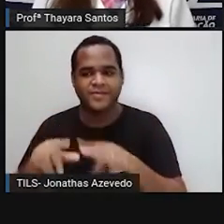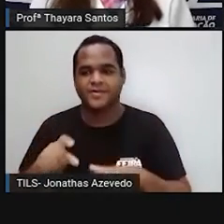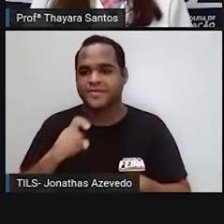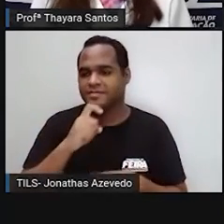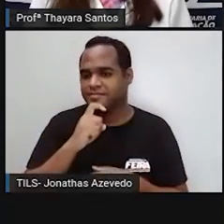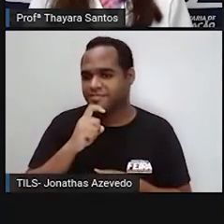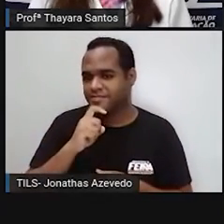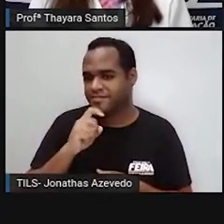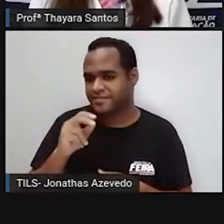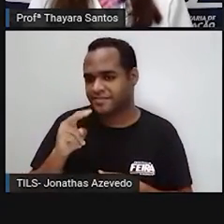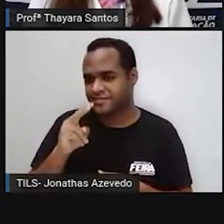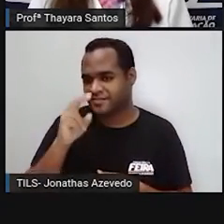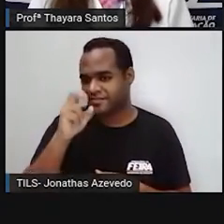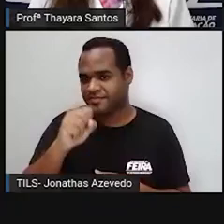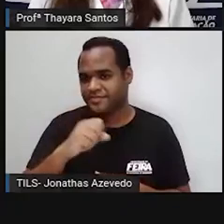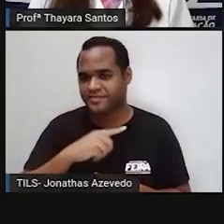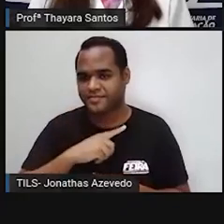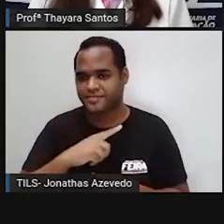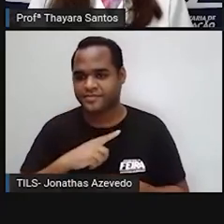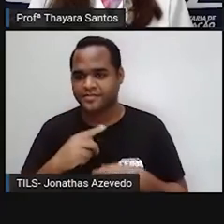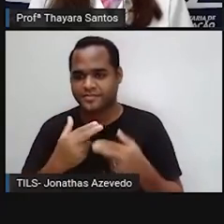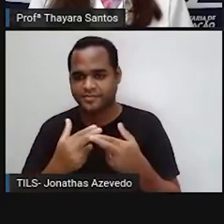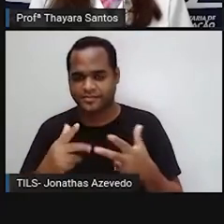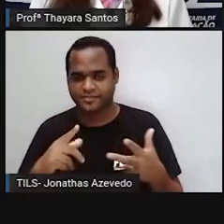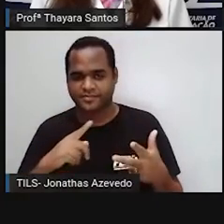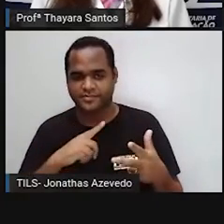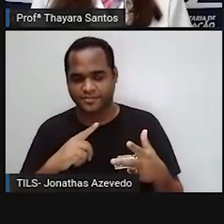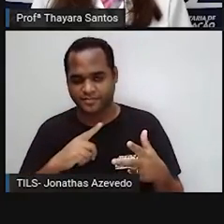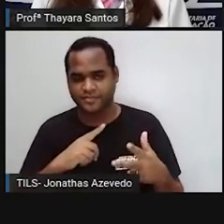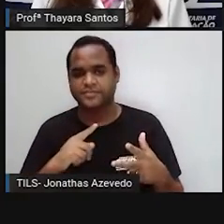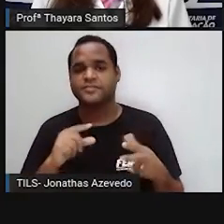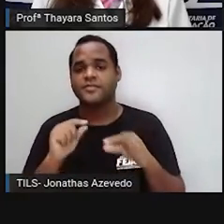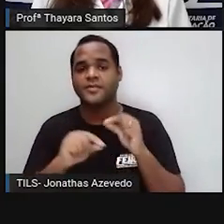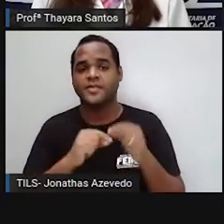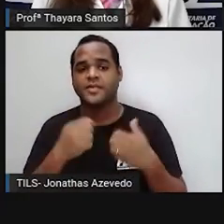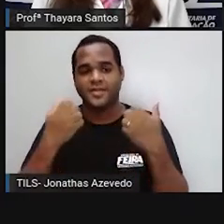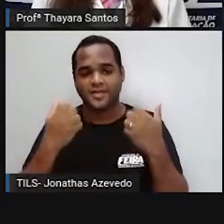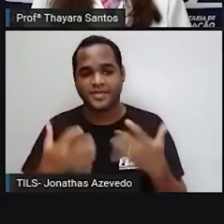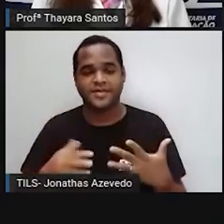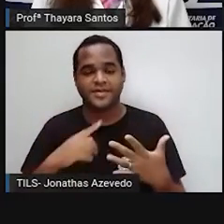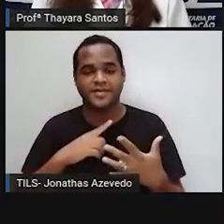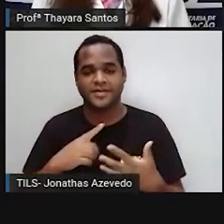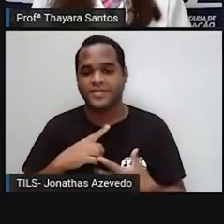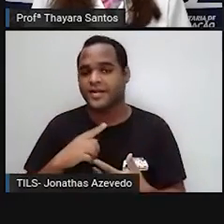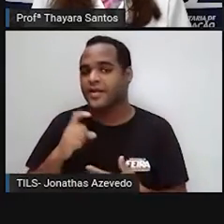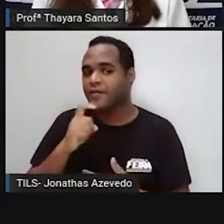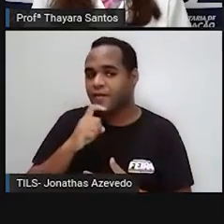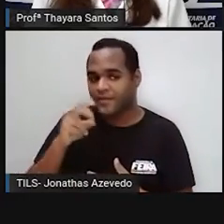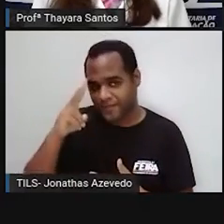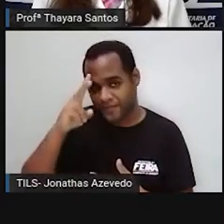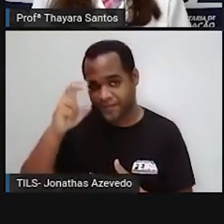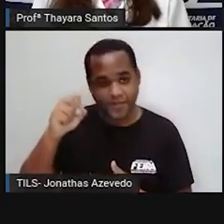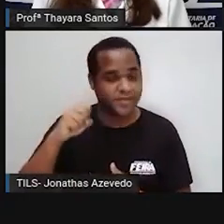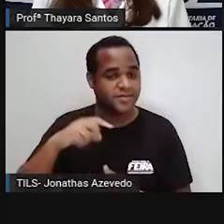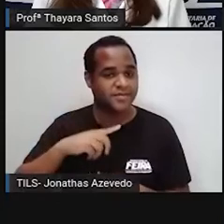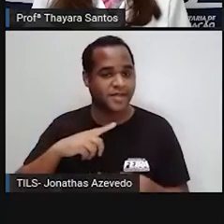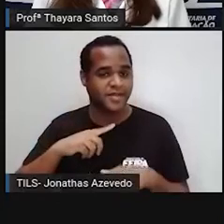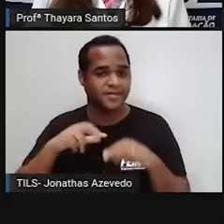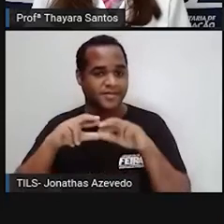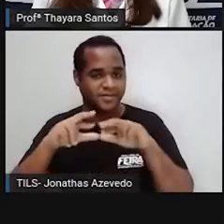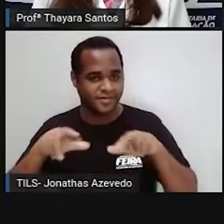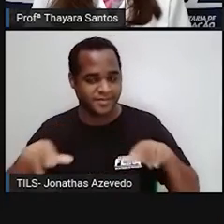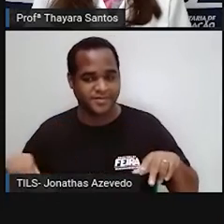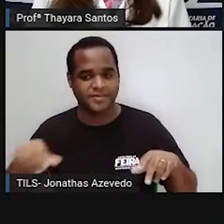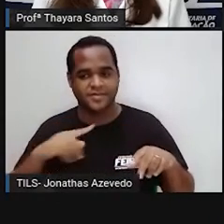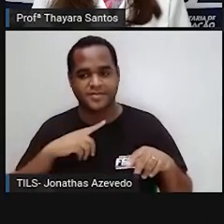nós não teremos mais o nosso refrigerador, que são os polos que fazem esse